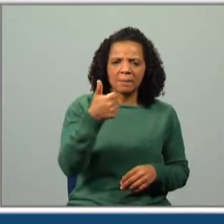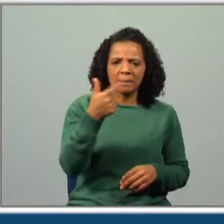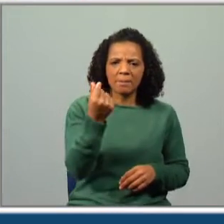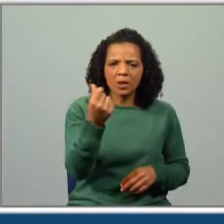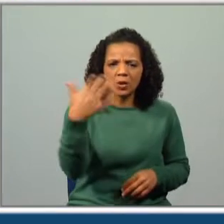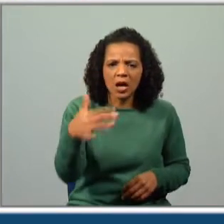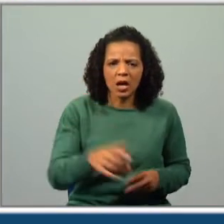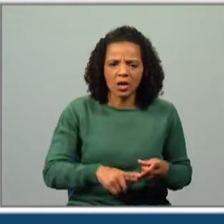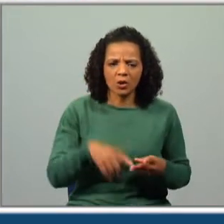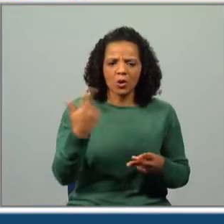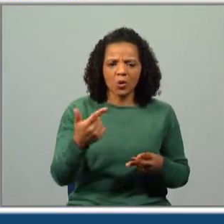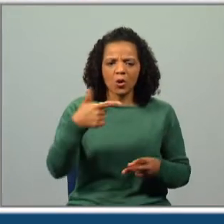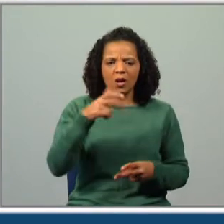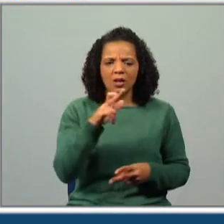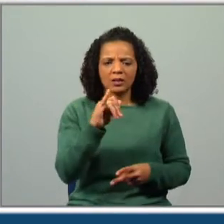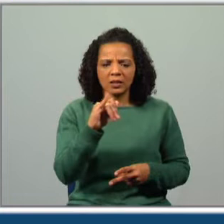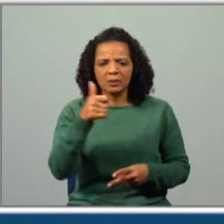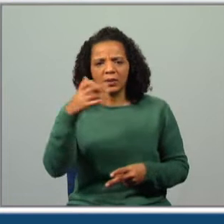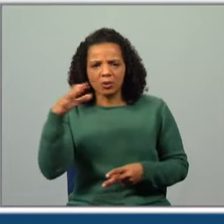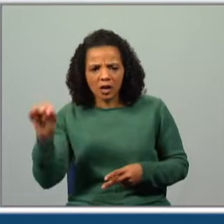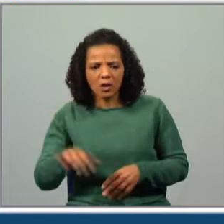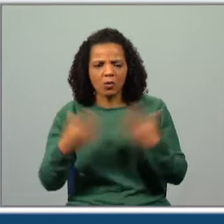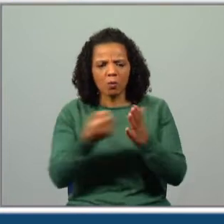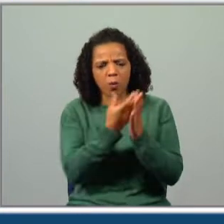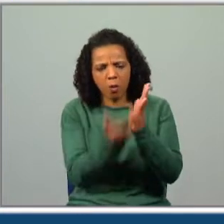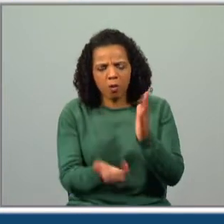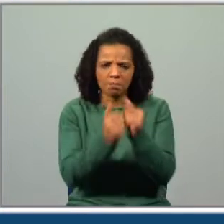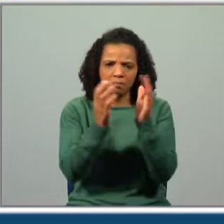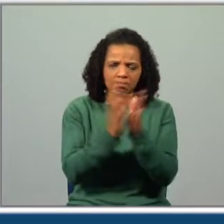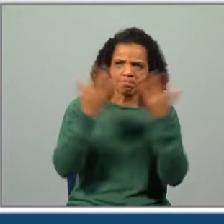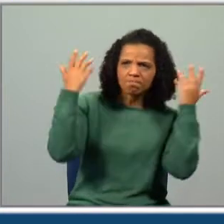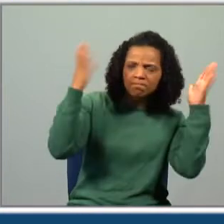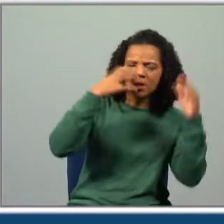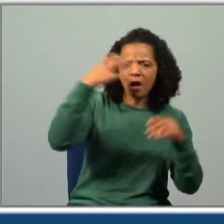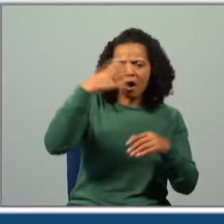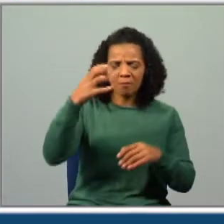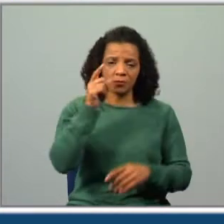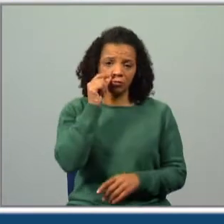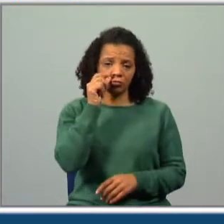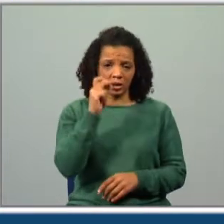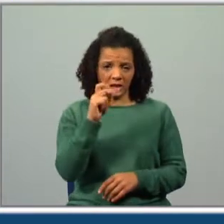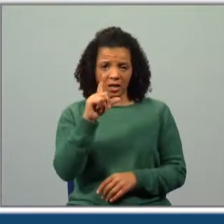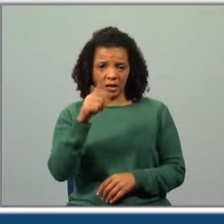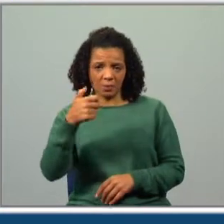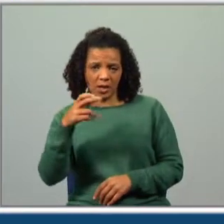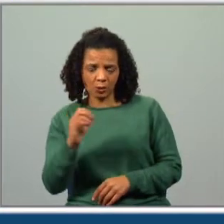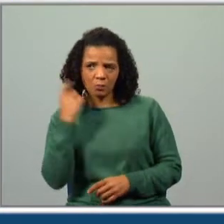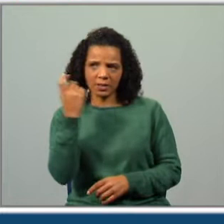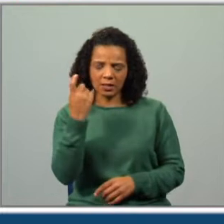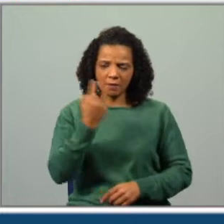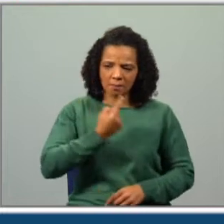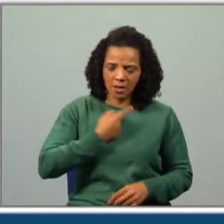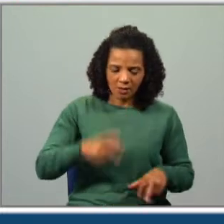quer ser arquimilionário. E todos aplaudiam e gritavam e o Alberto achava que tinha mesmo de ser